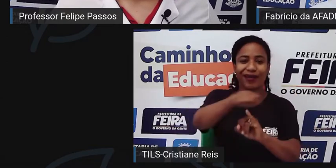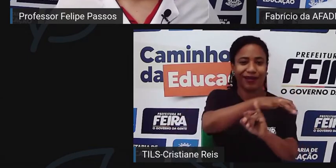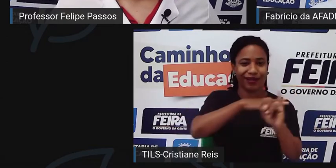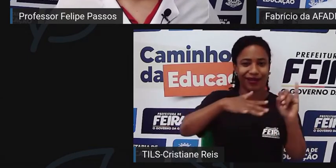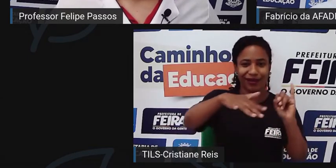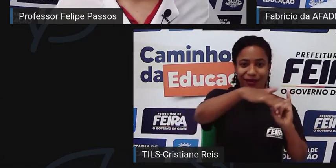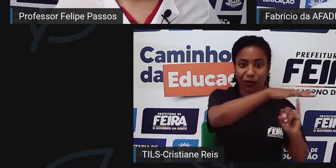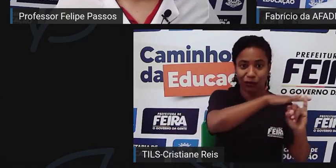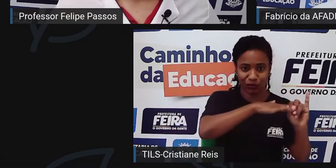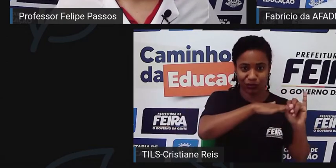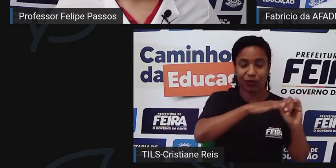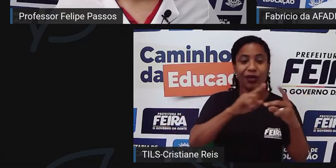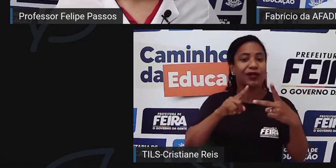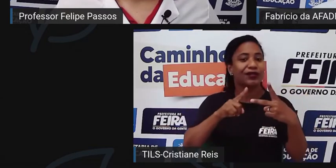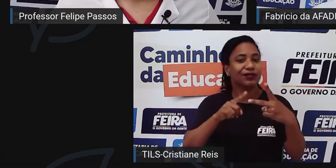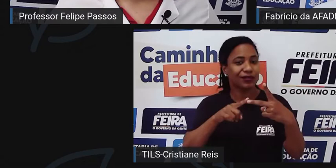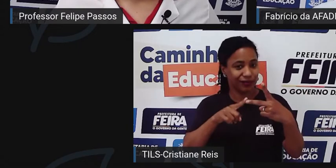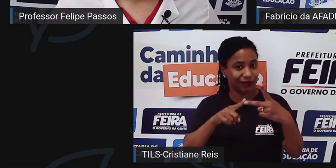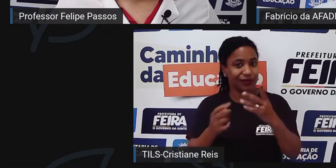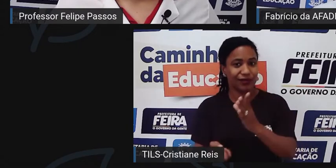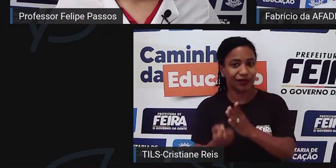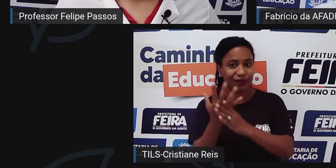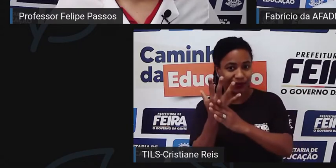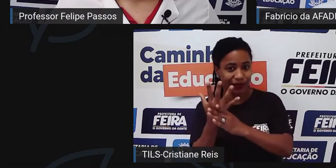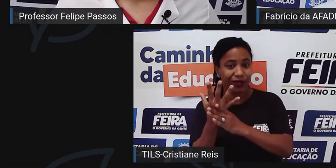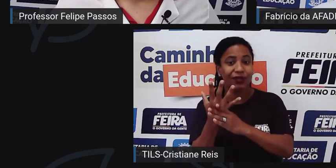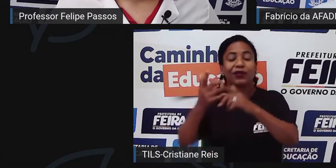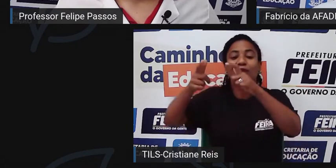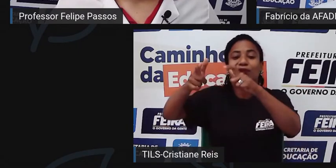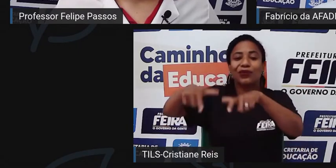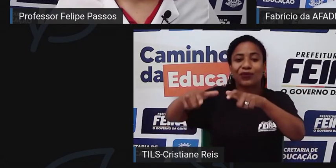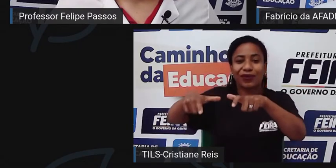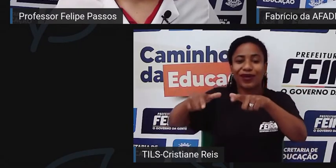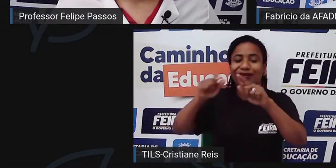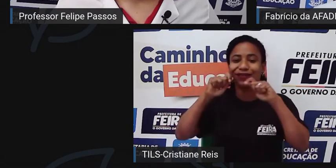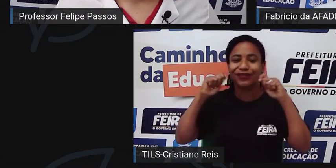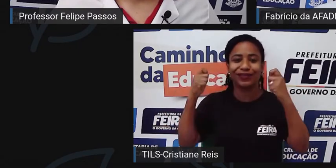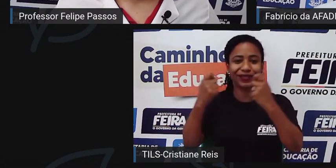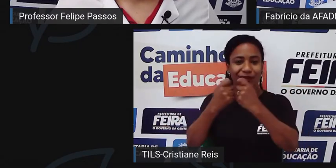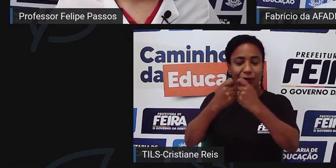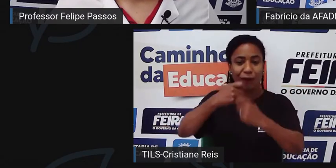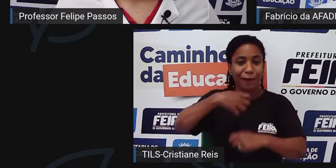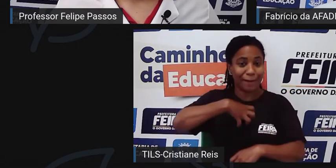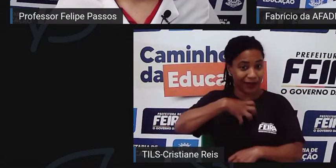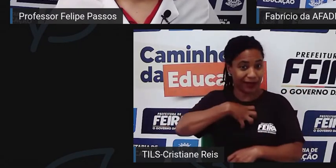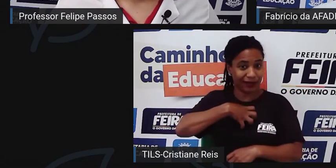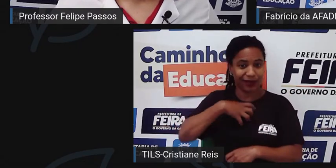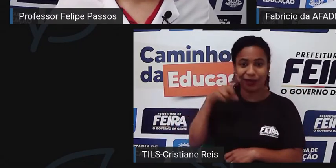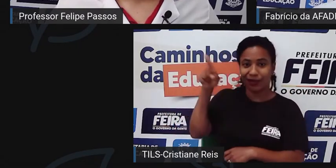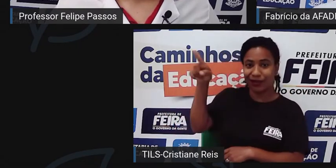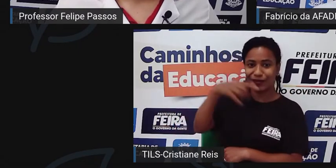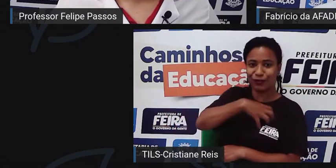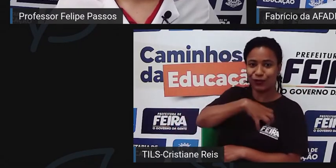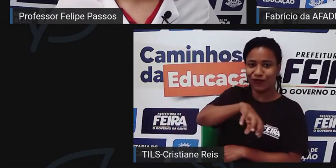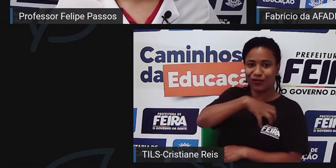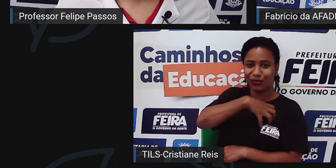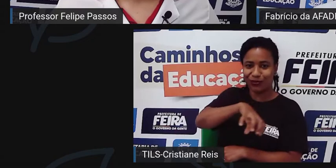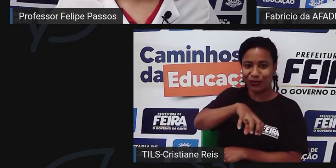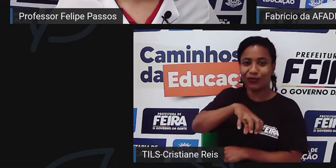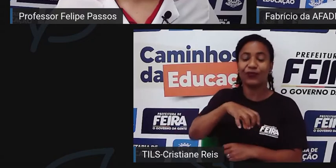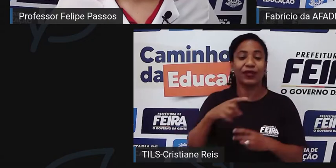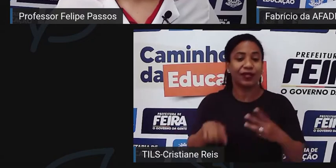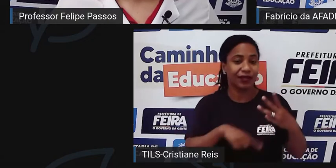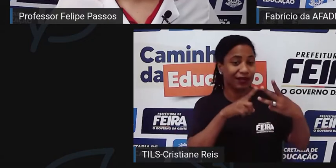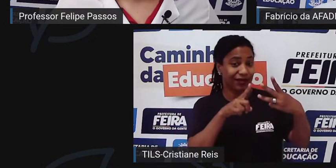A segunda associação criada foi a Badefau, a associação baiana, que fica em Salvador. A terceira associação